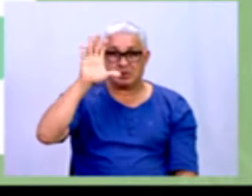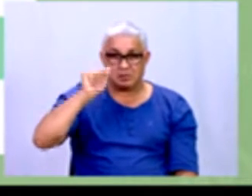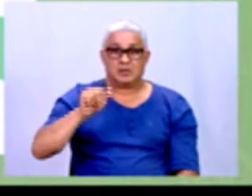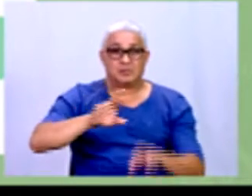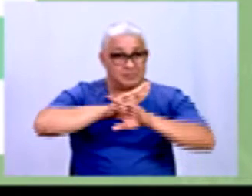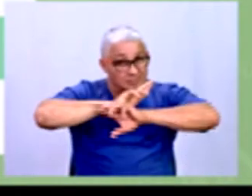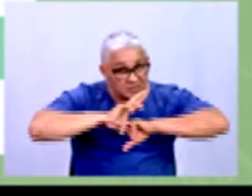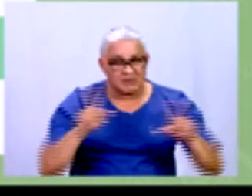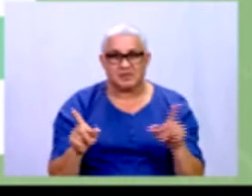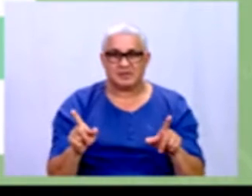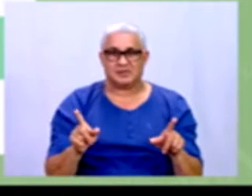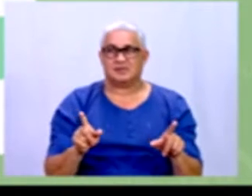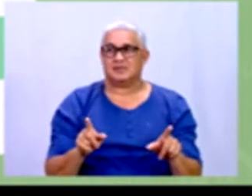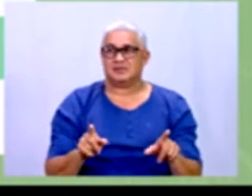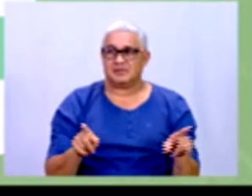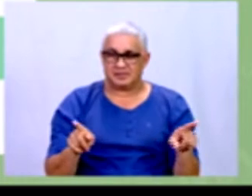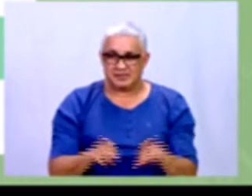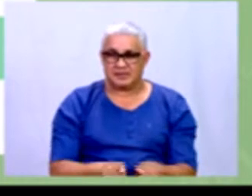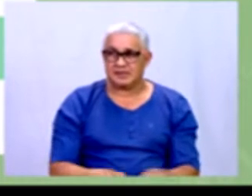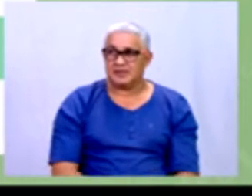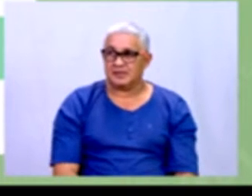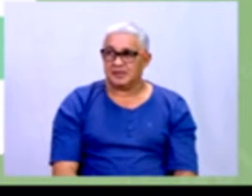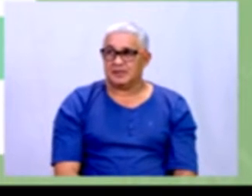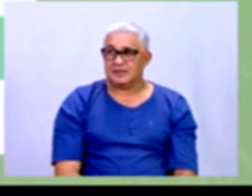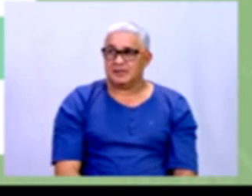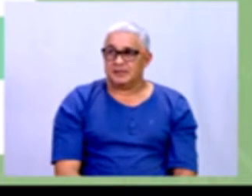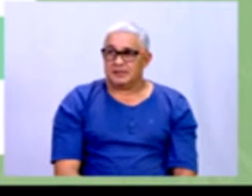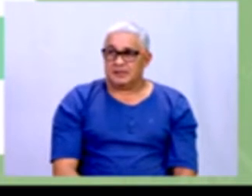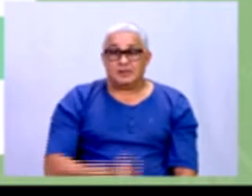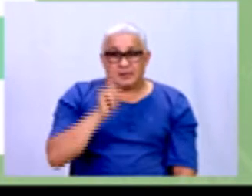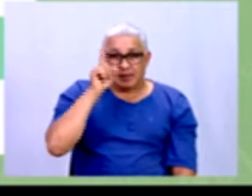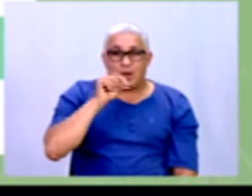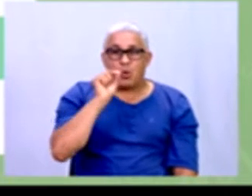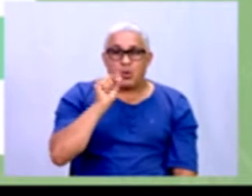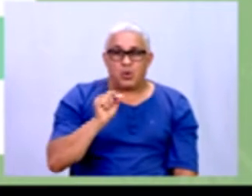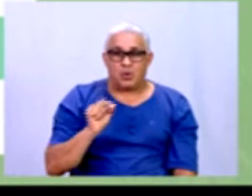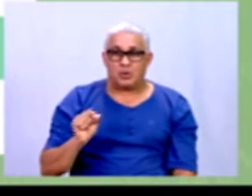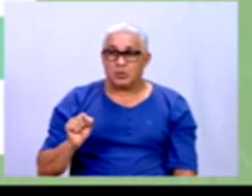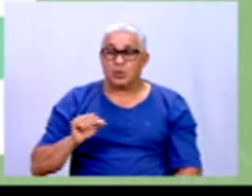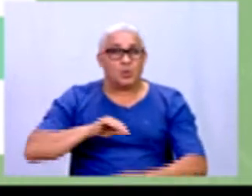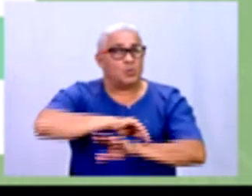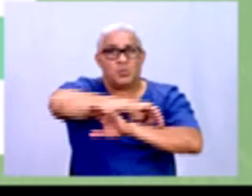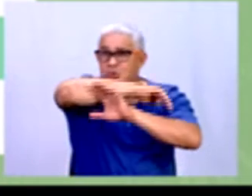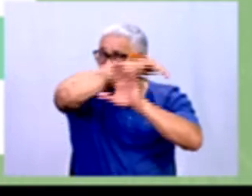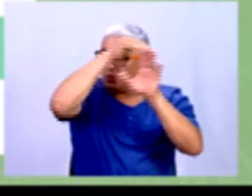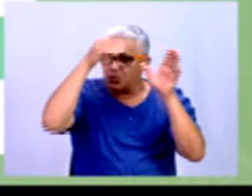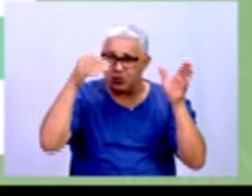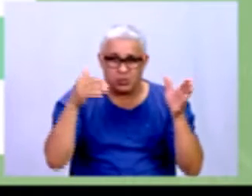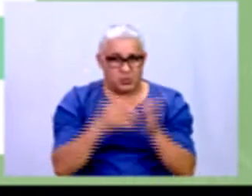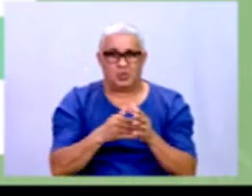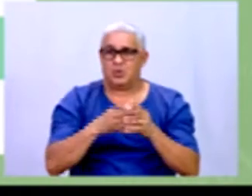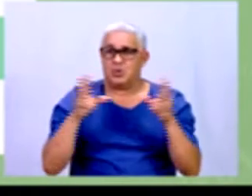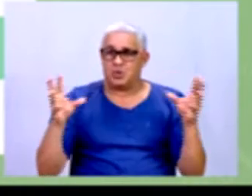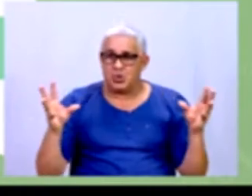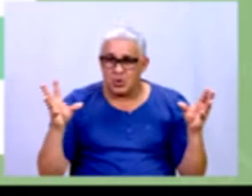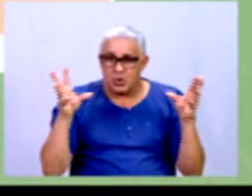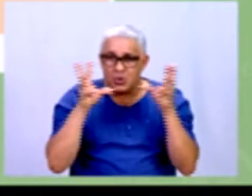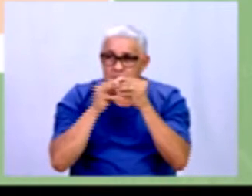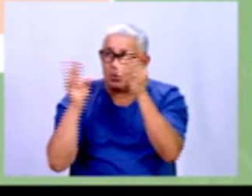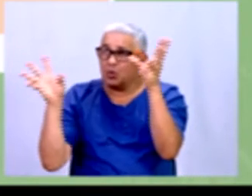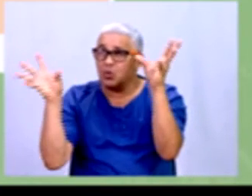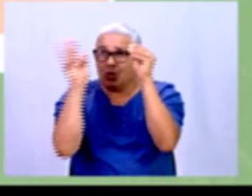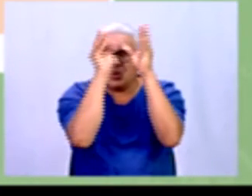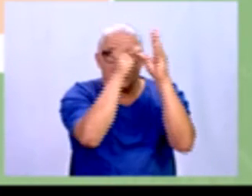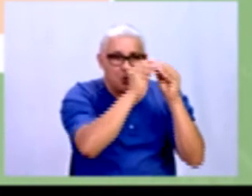oficialmente. Então, assim, a estatística é todos esses processos e não só um processo